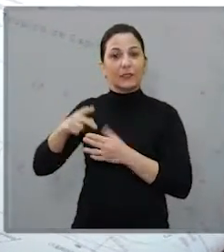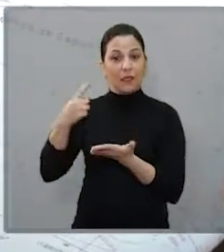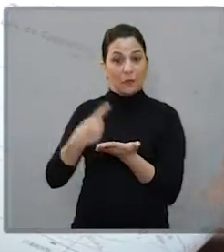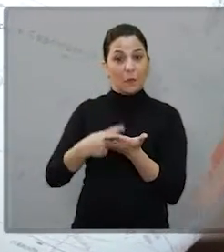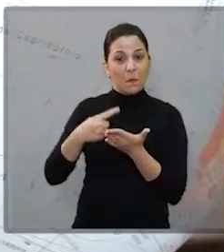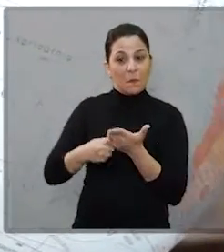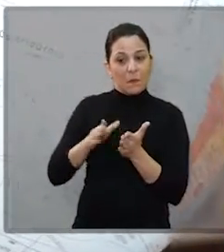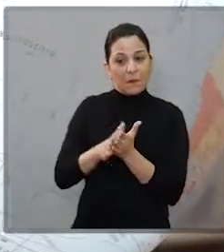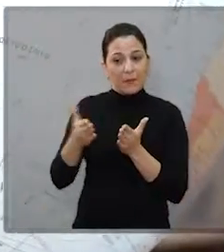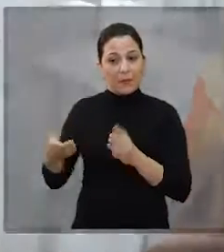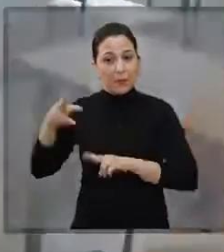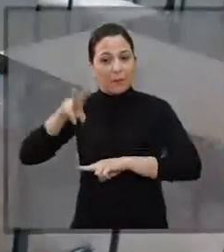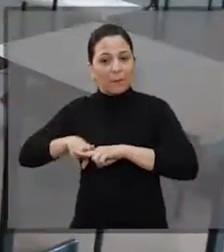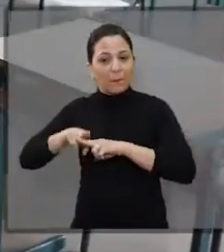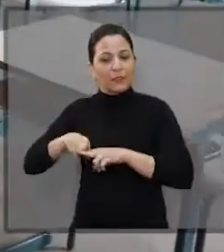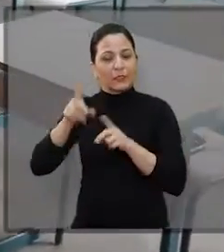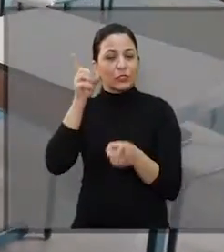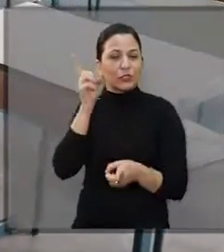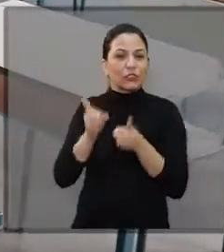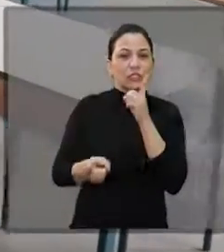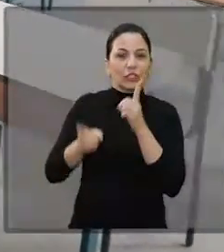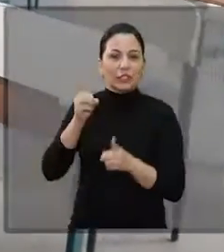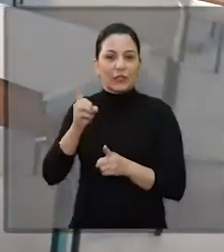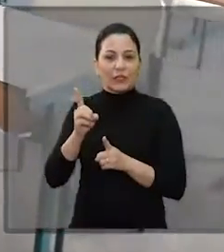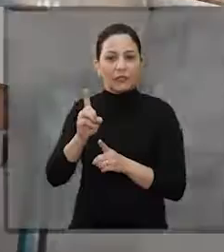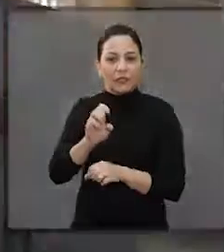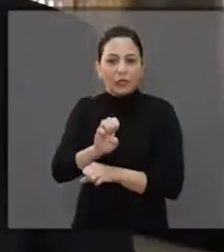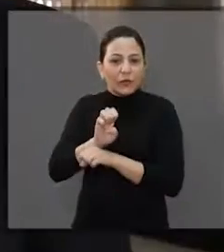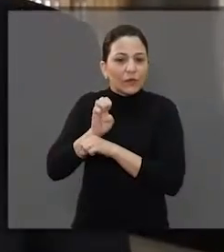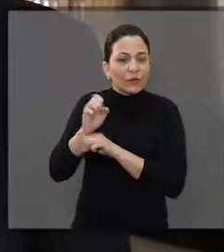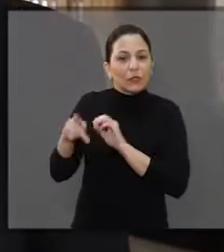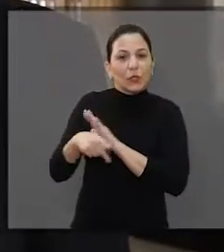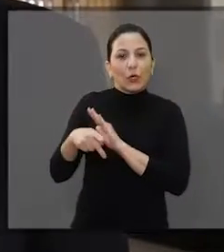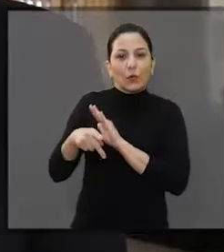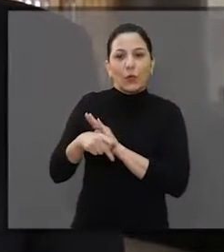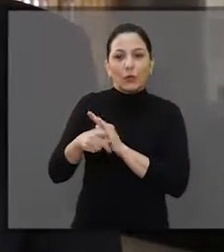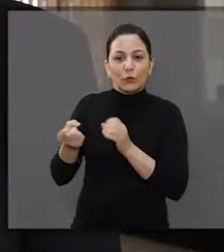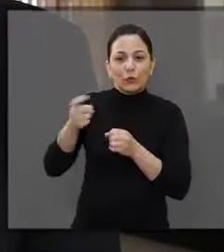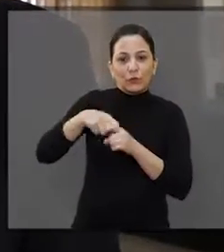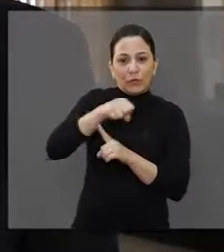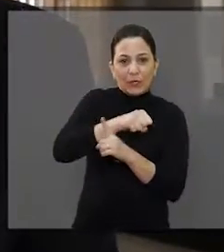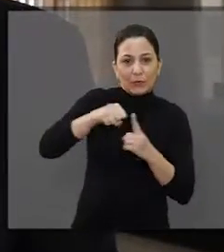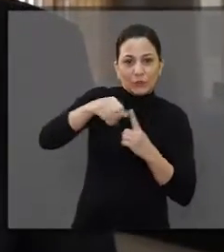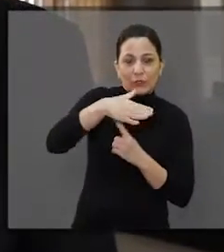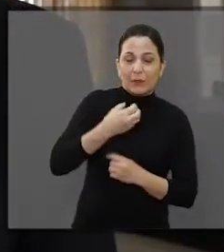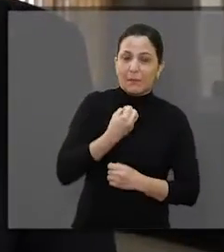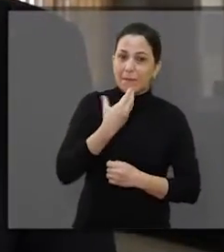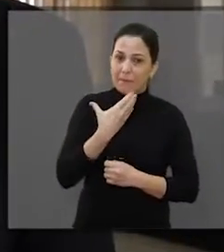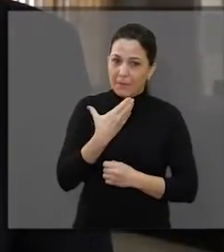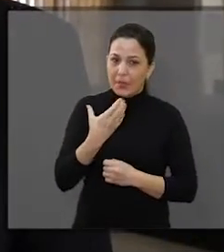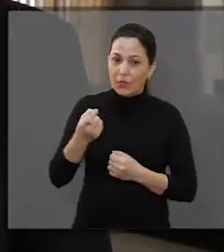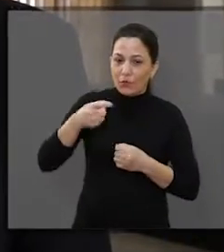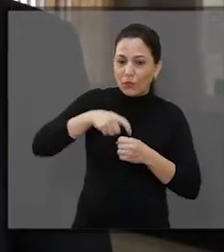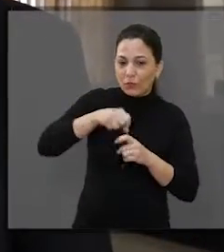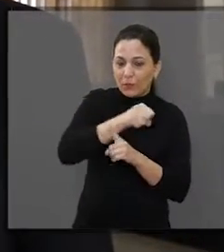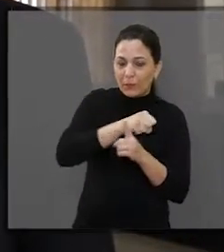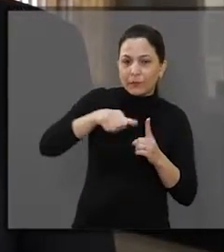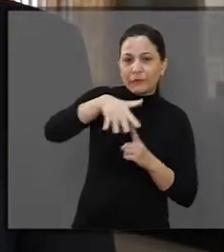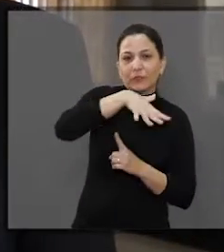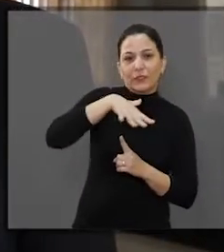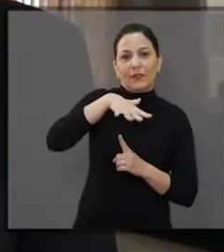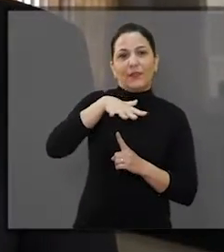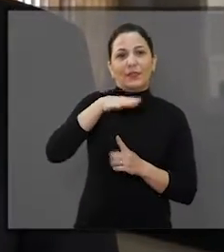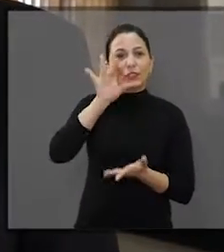ele cumpra a pena que lhe foi imposta, mas cumpra de forma digna e com perspectiva efetiva de ressocialização, de